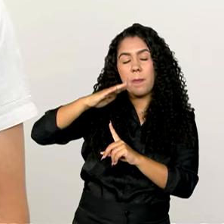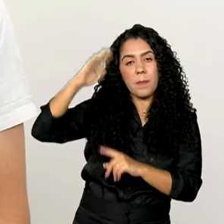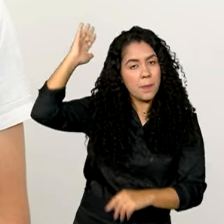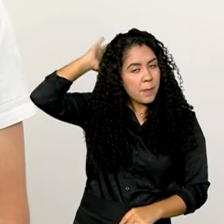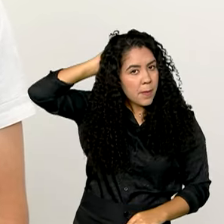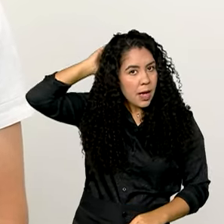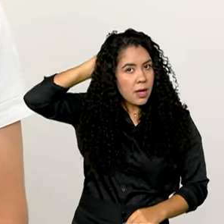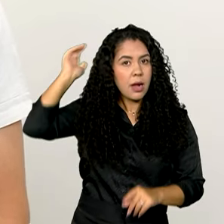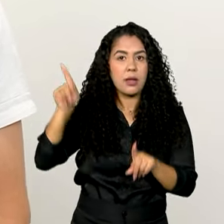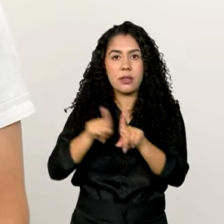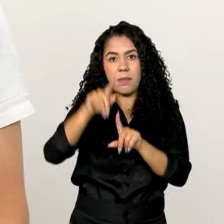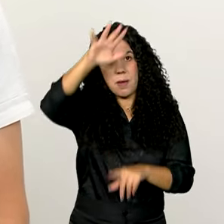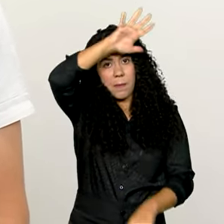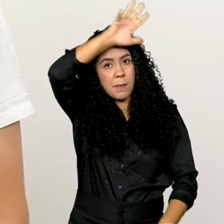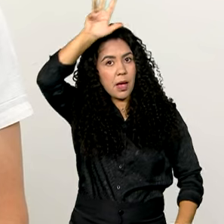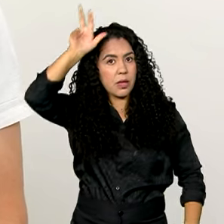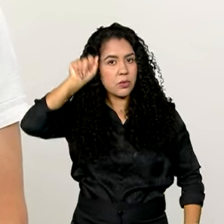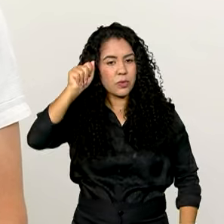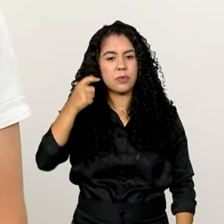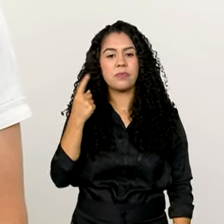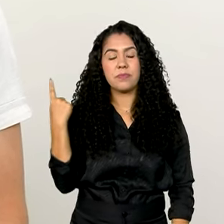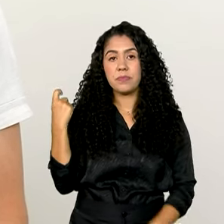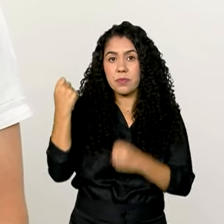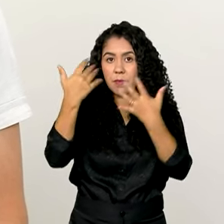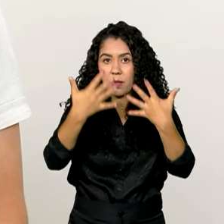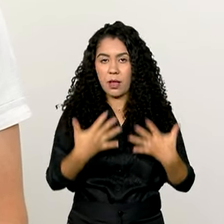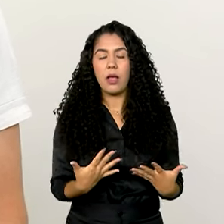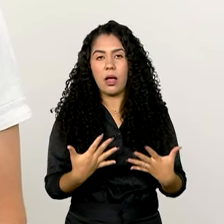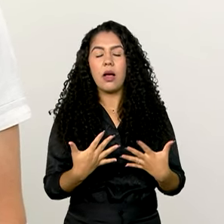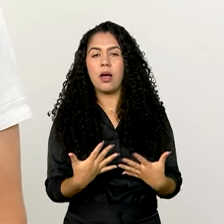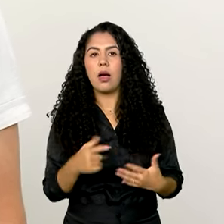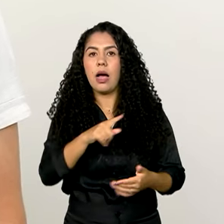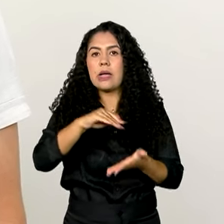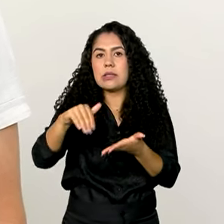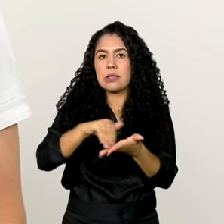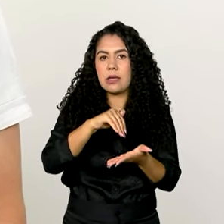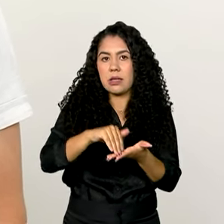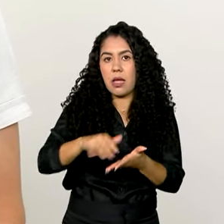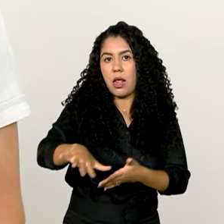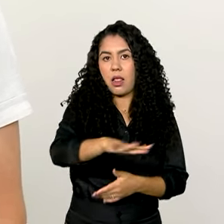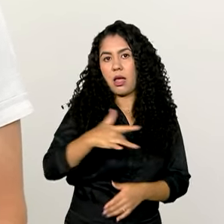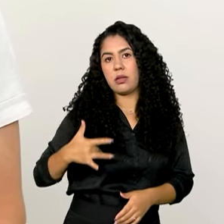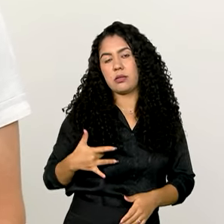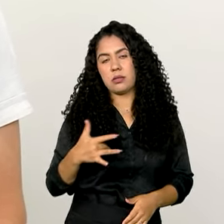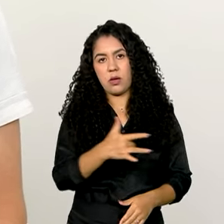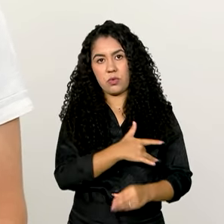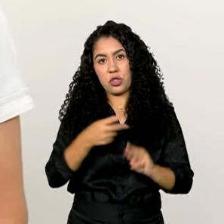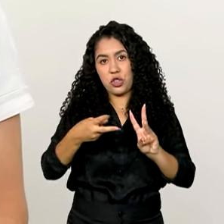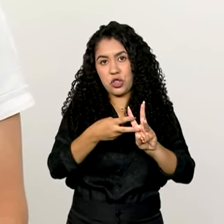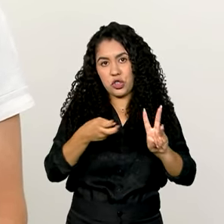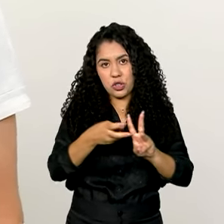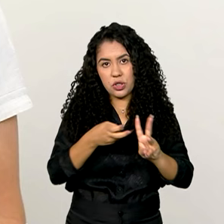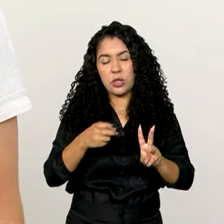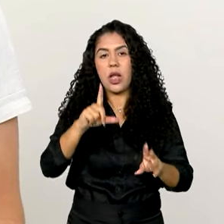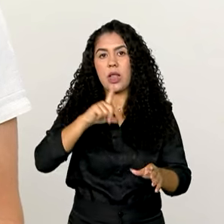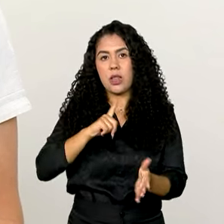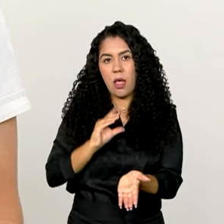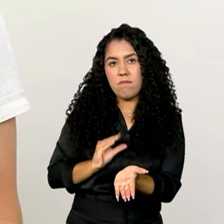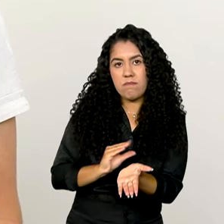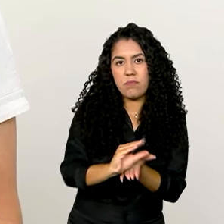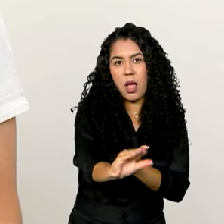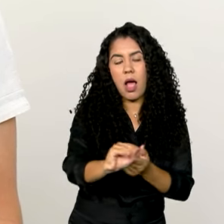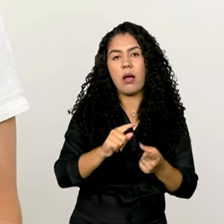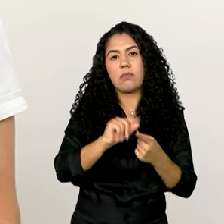Grosso. A Secretaria de Saúde Indígena está recebendo investimentos do novo parque por meio de dois eixos. O primeiro